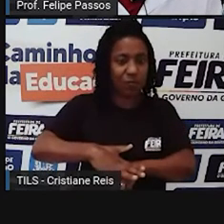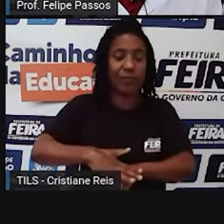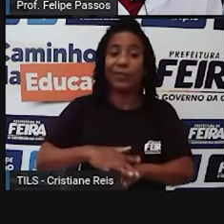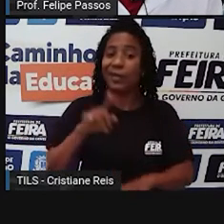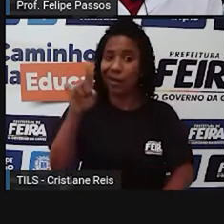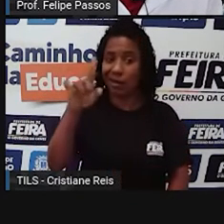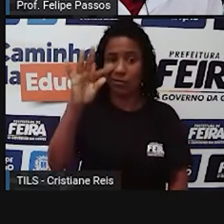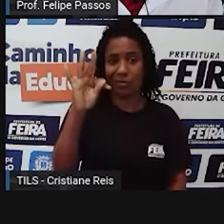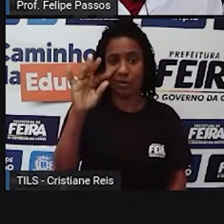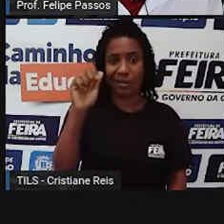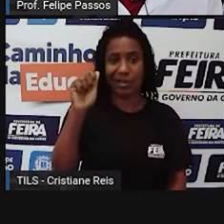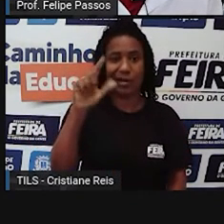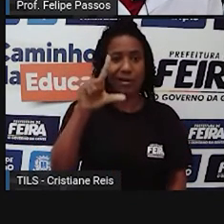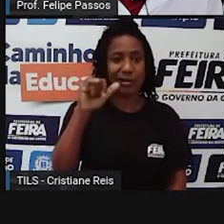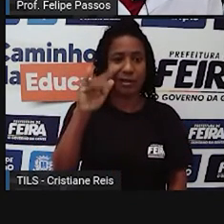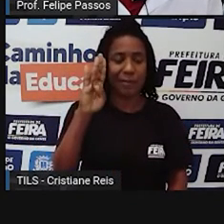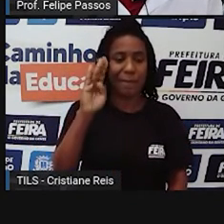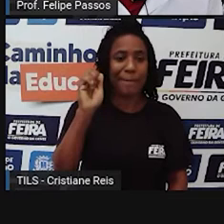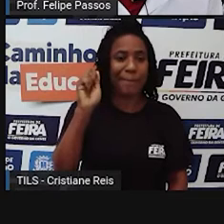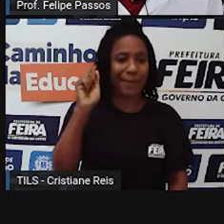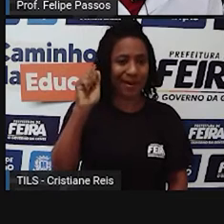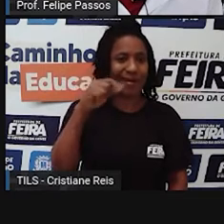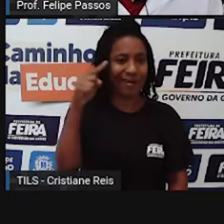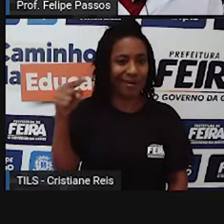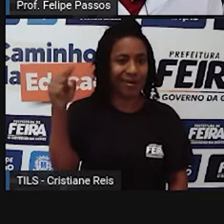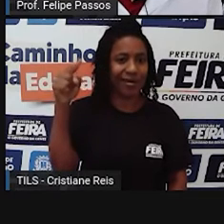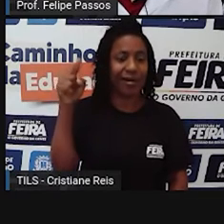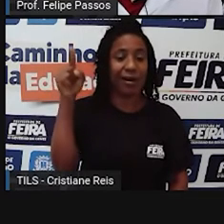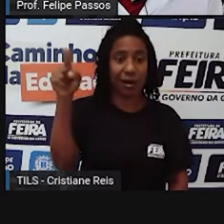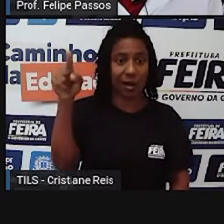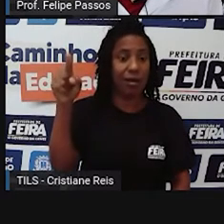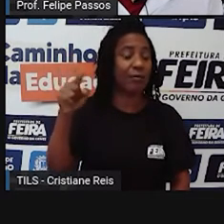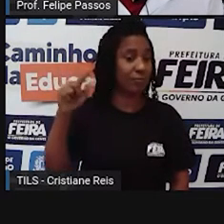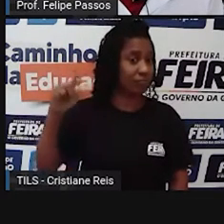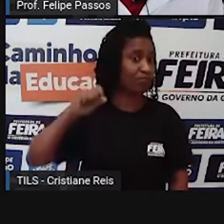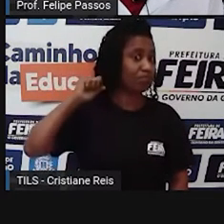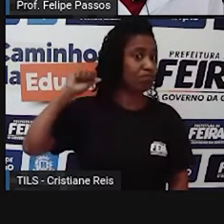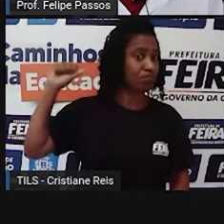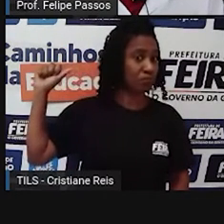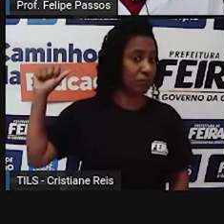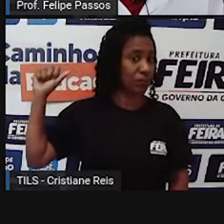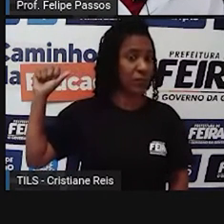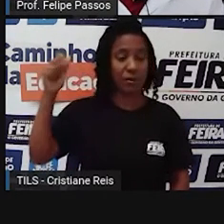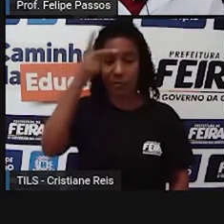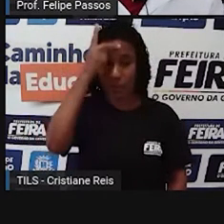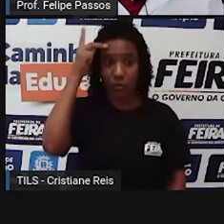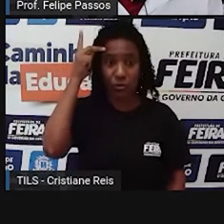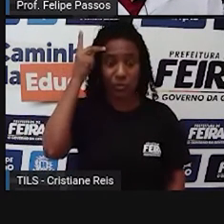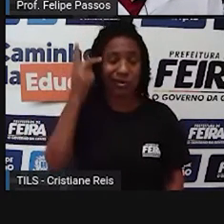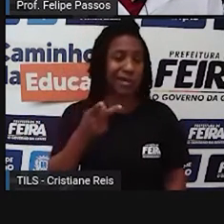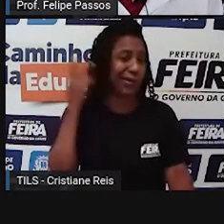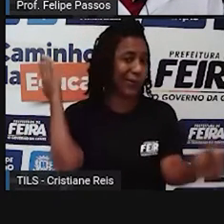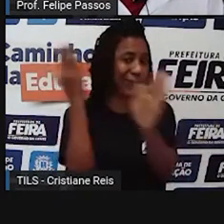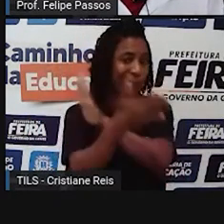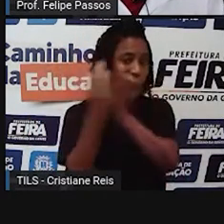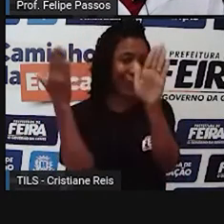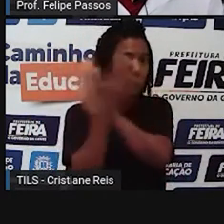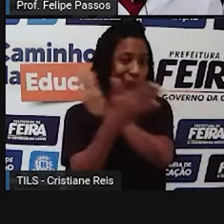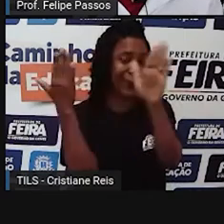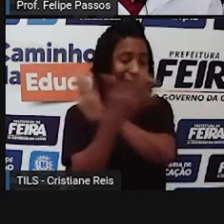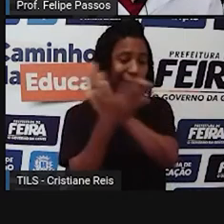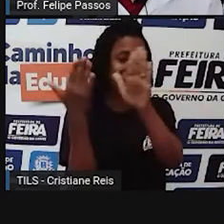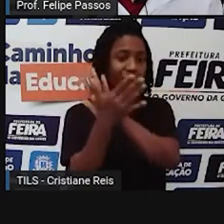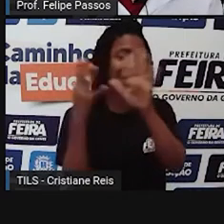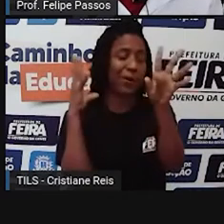Talibã. Então, assim, muitas pessoas estão tentando fugir do Afeganistão. E a gente tem notícias de refugiados em